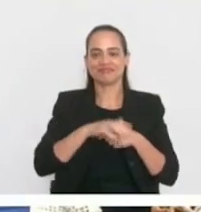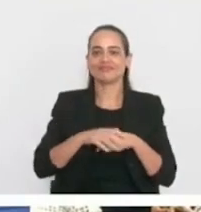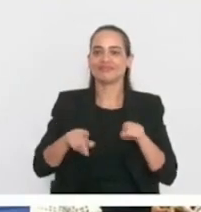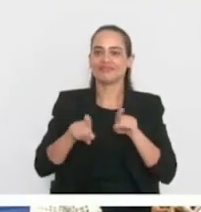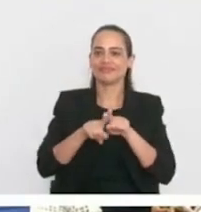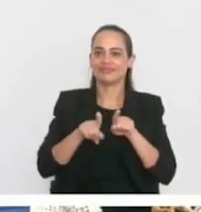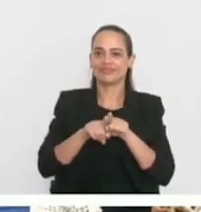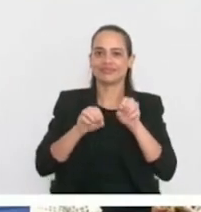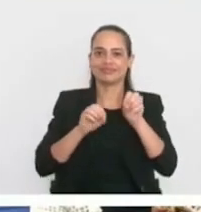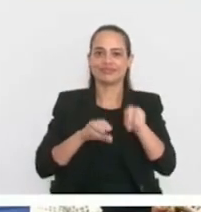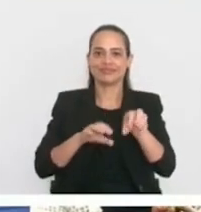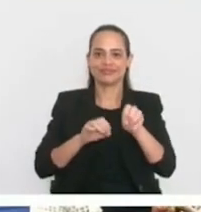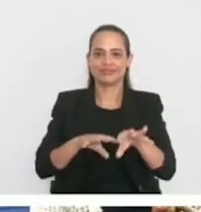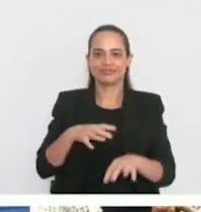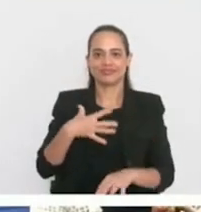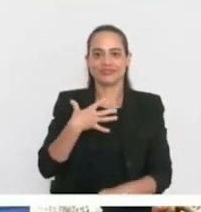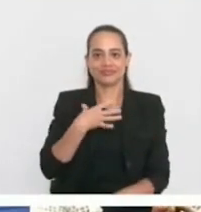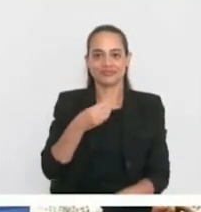filho, Ivanzinho.